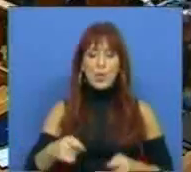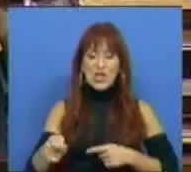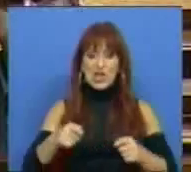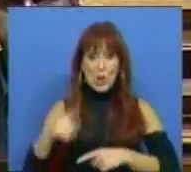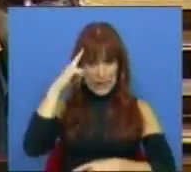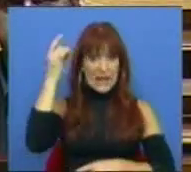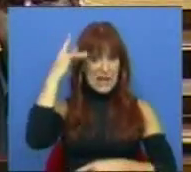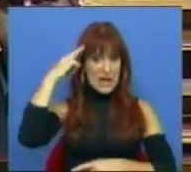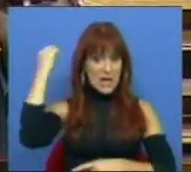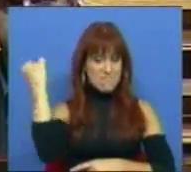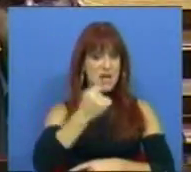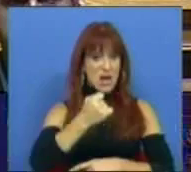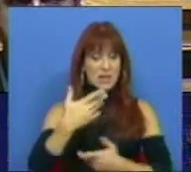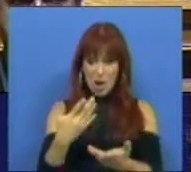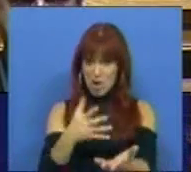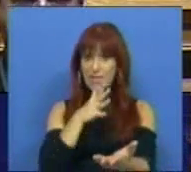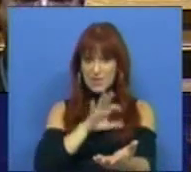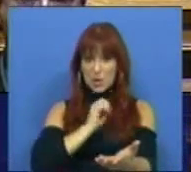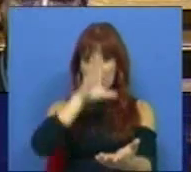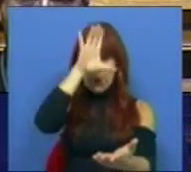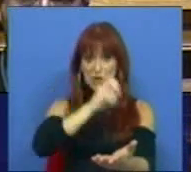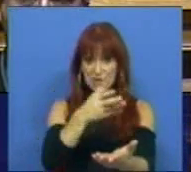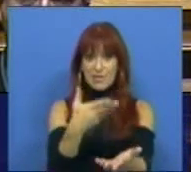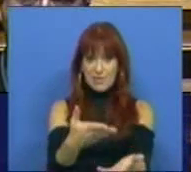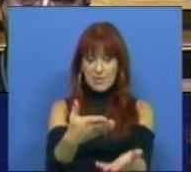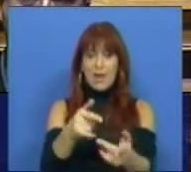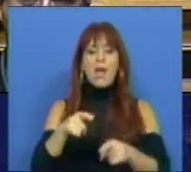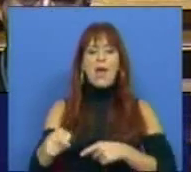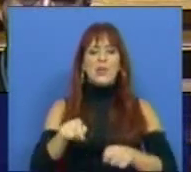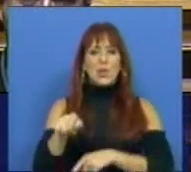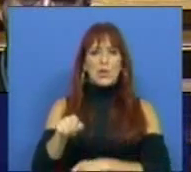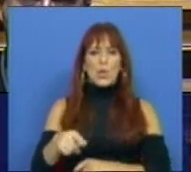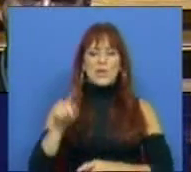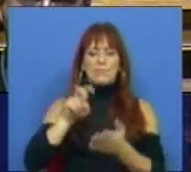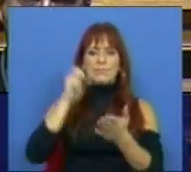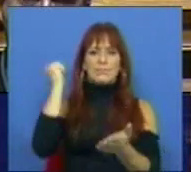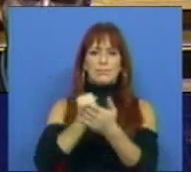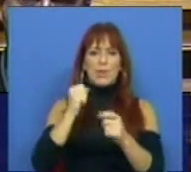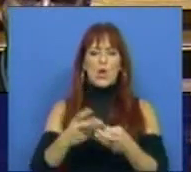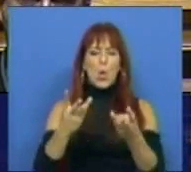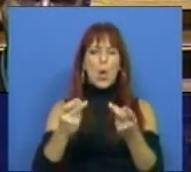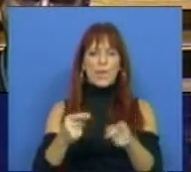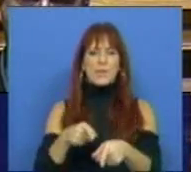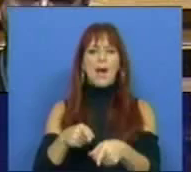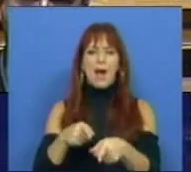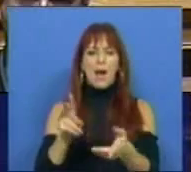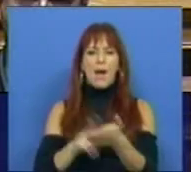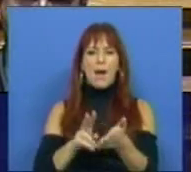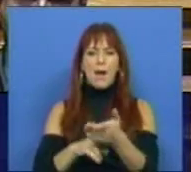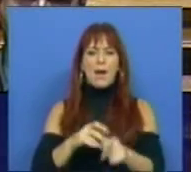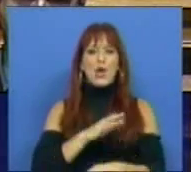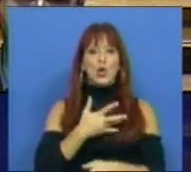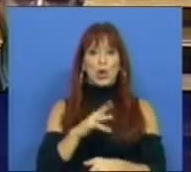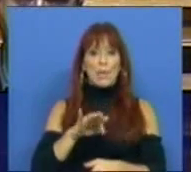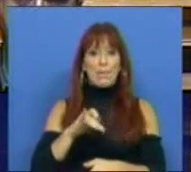gestão criminosa, acabou de dizer o Sr. Primeiro-Ministro. Essa gestão foi certificada pelas contas, pelo Dr.